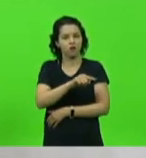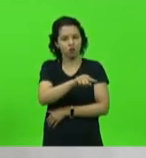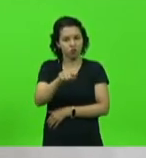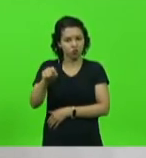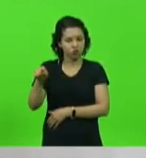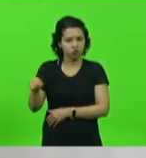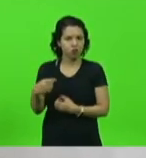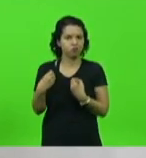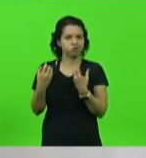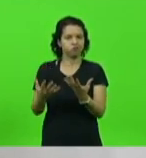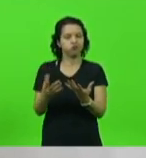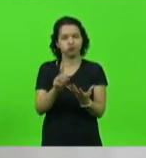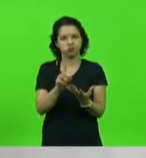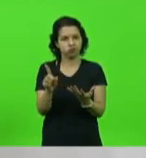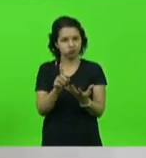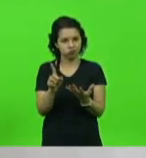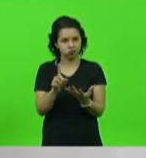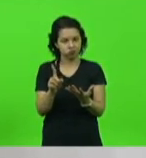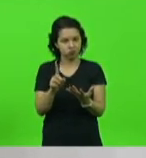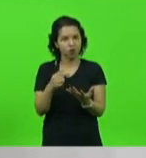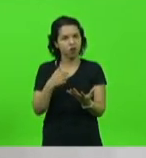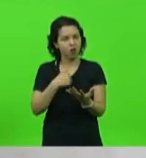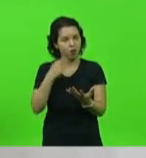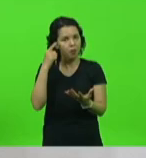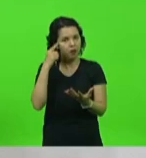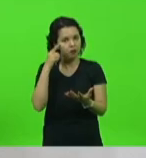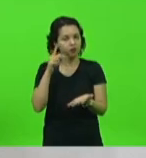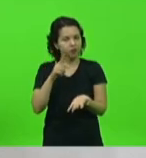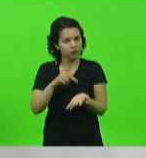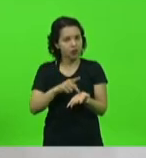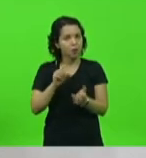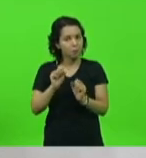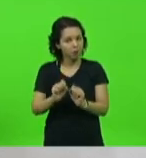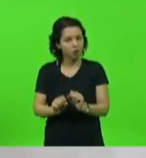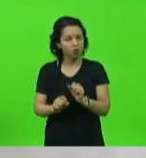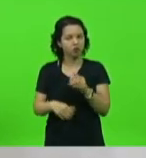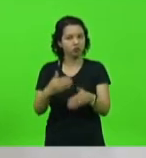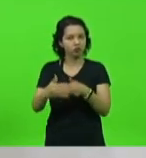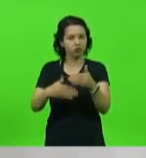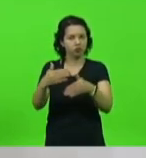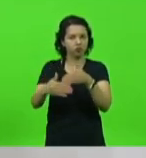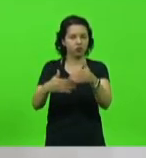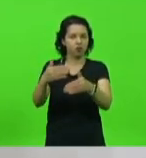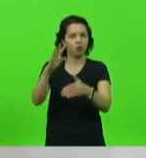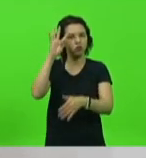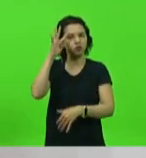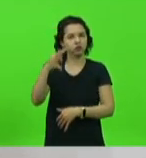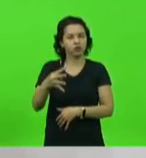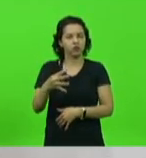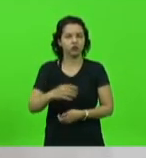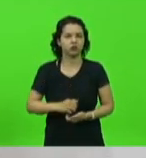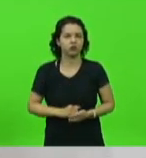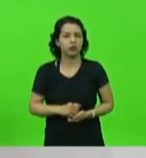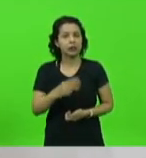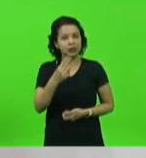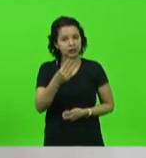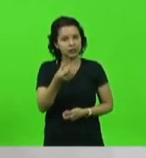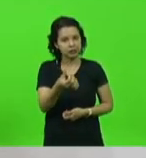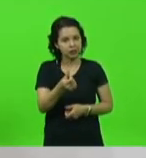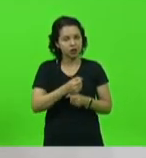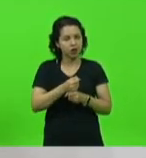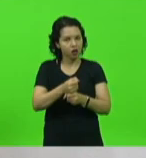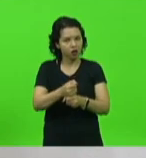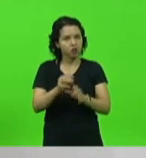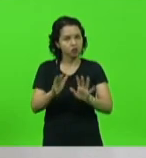Trabalho com situação real, com aquilo que pode dar resultado. E sempre foi assim ao longo de 36 anos na